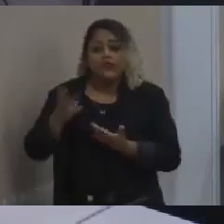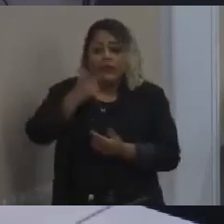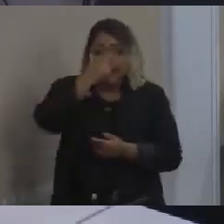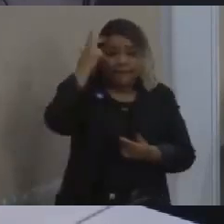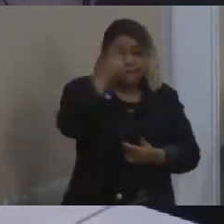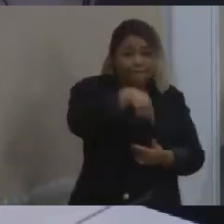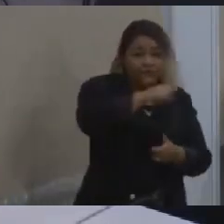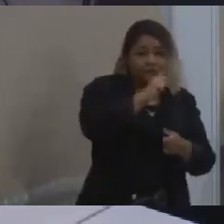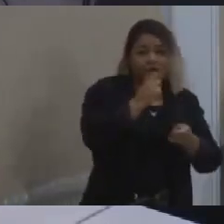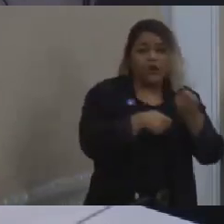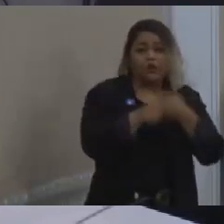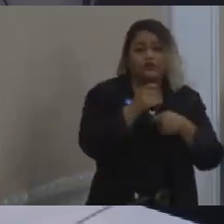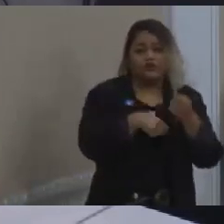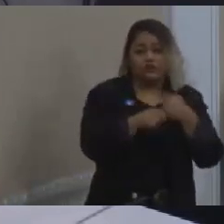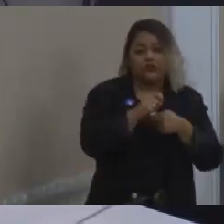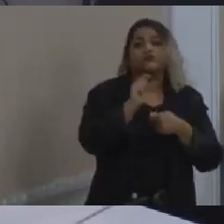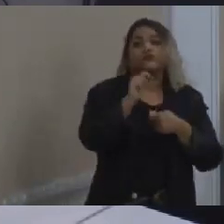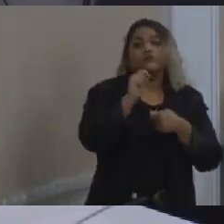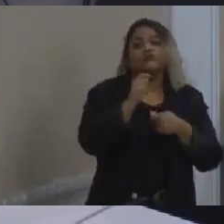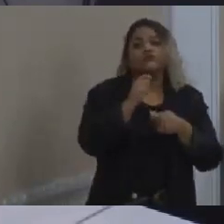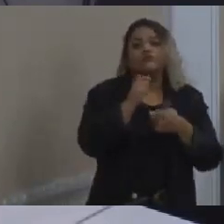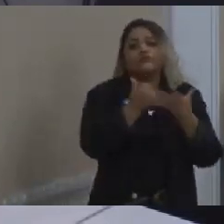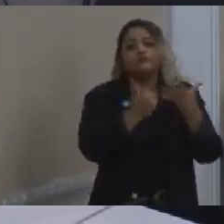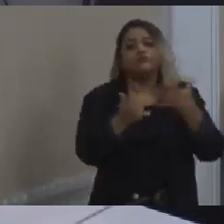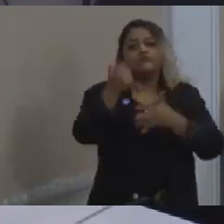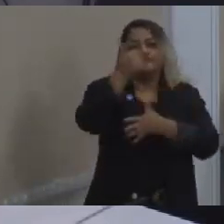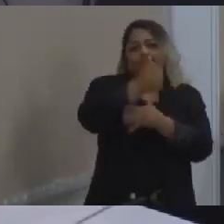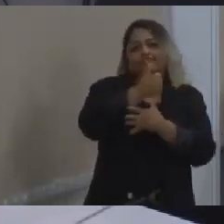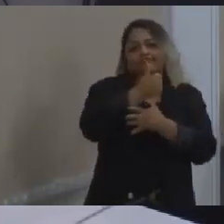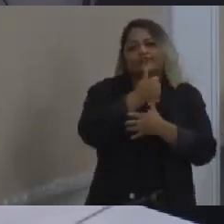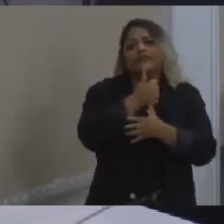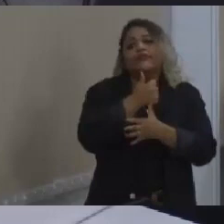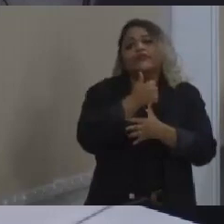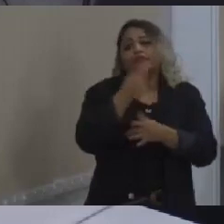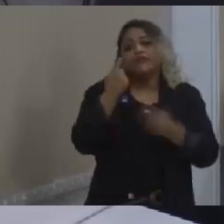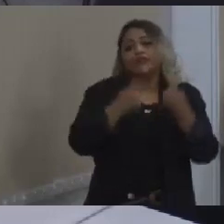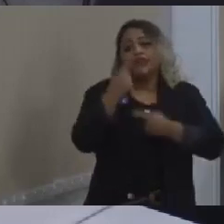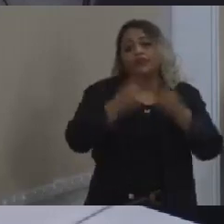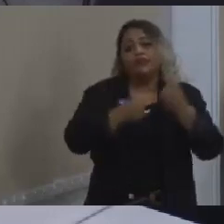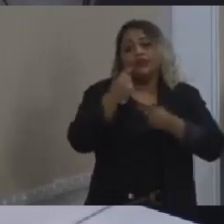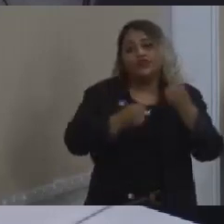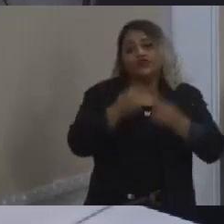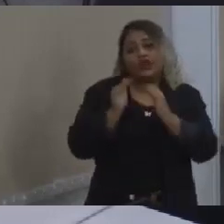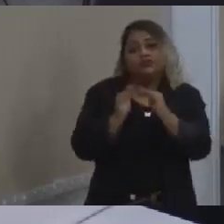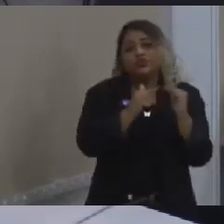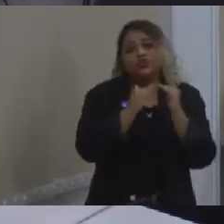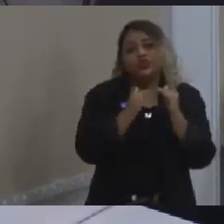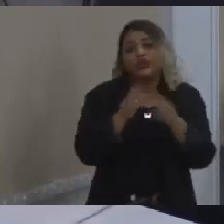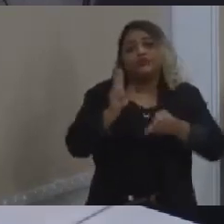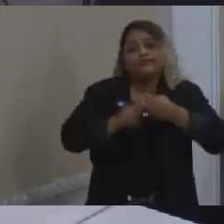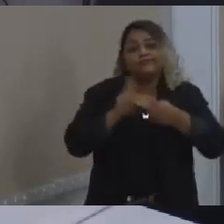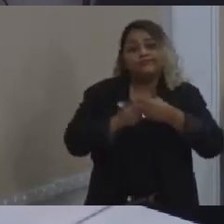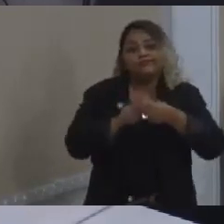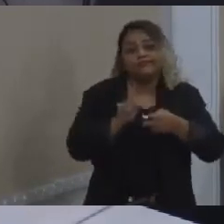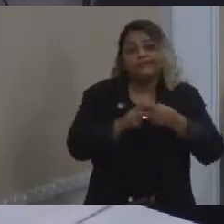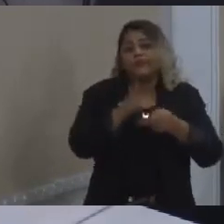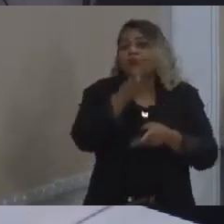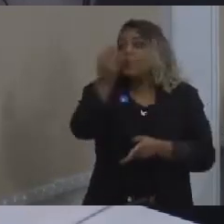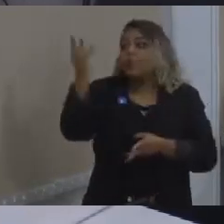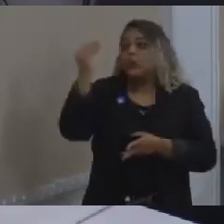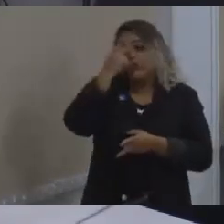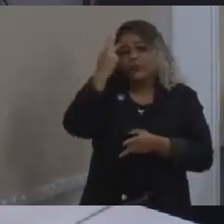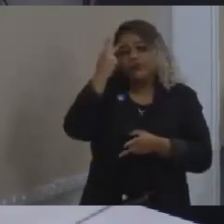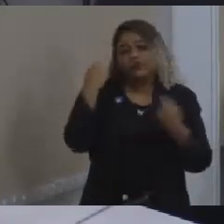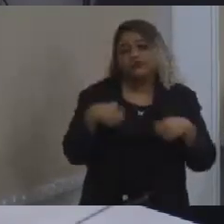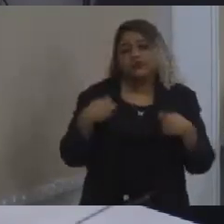para a pessoa entrar na fila de prioridade da política habitacional que está represada. Olha o tanto de gente na cidade que precisa disso. Mas, se a gente não